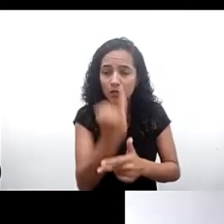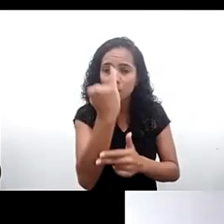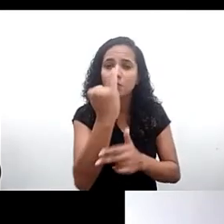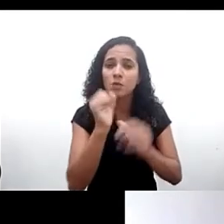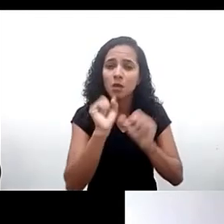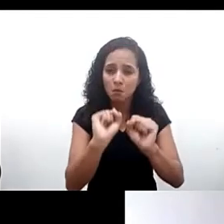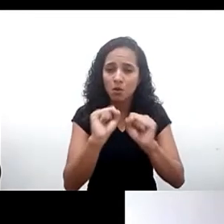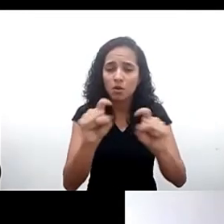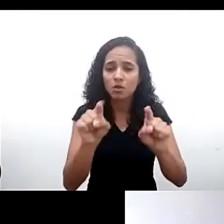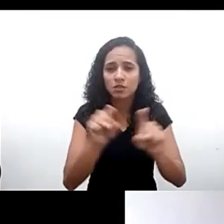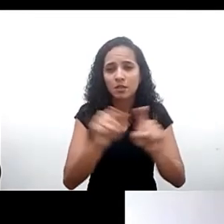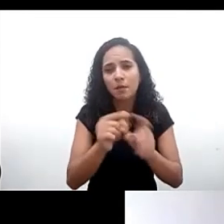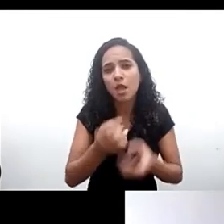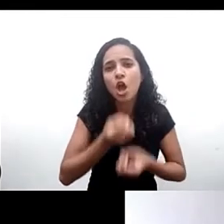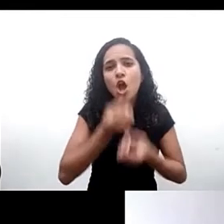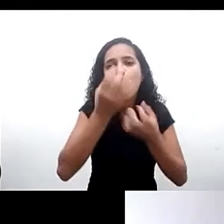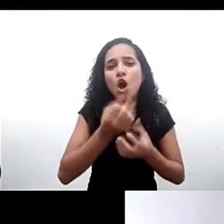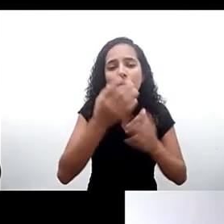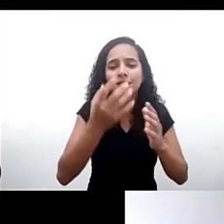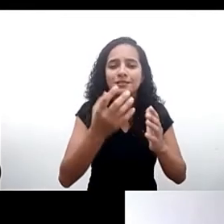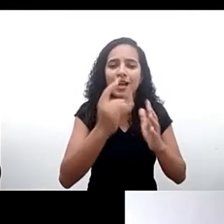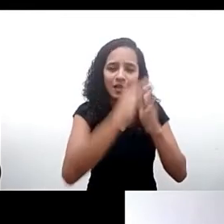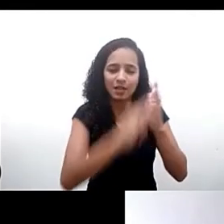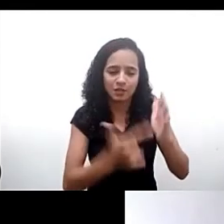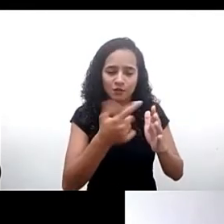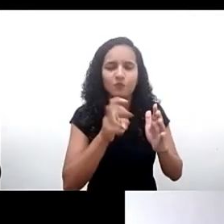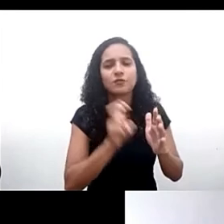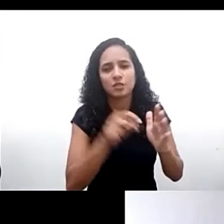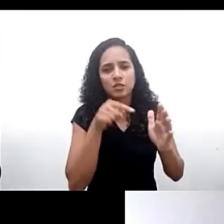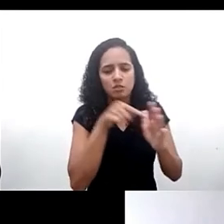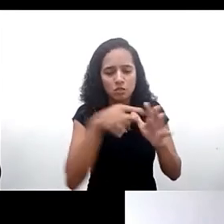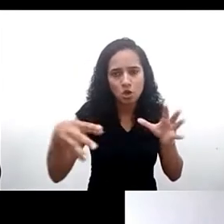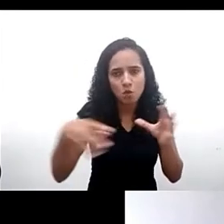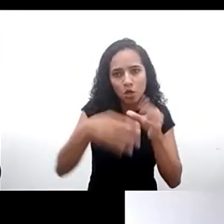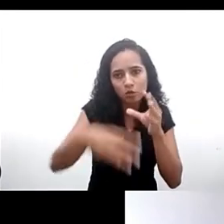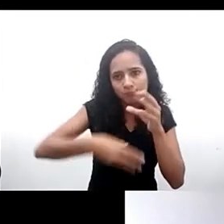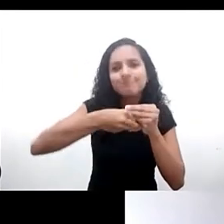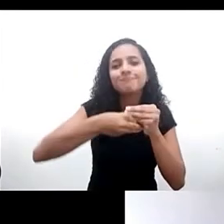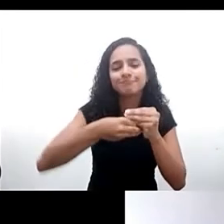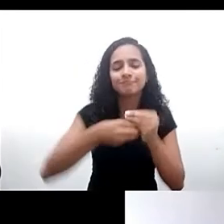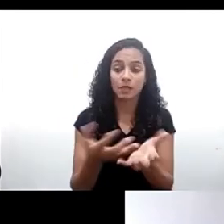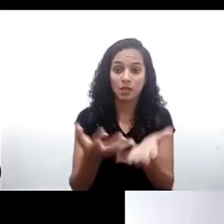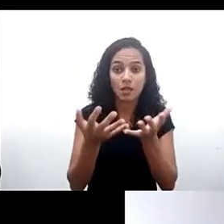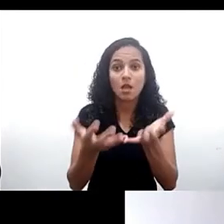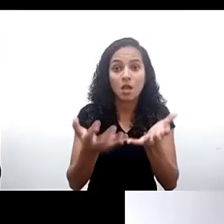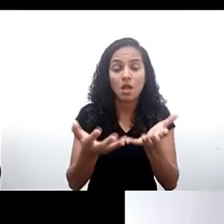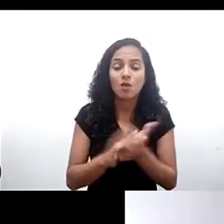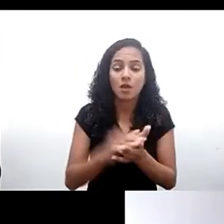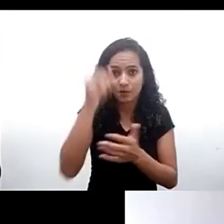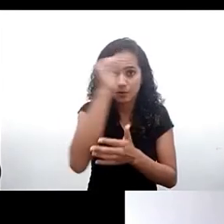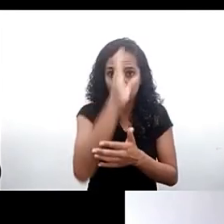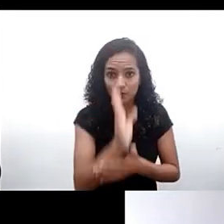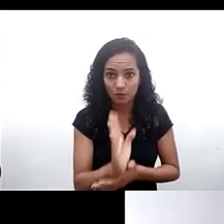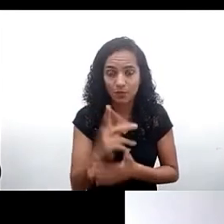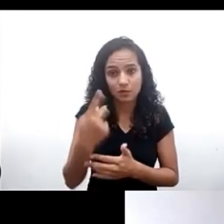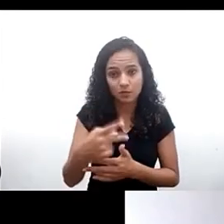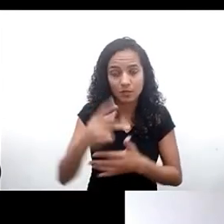pelo comentário número 25 então eu queria saudar e acho que para nós aqui no Brasil e certamente para toda